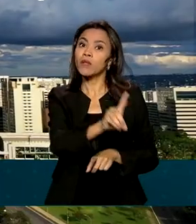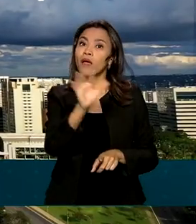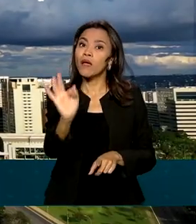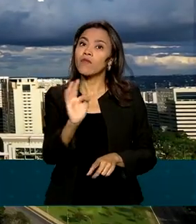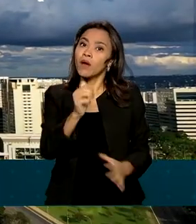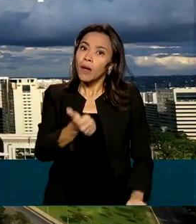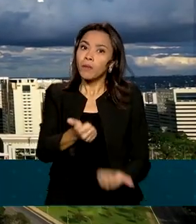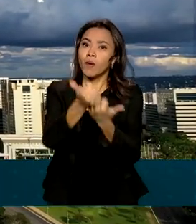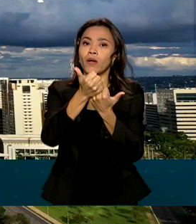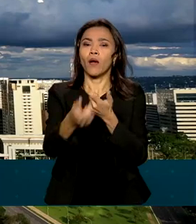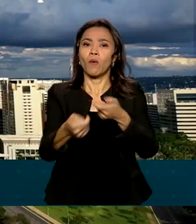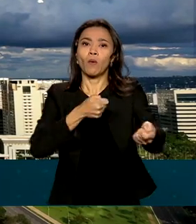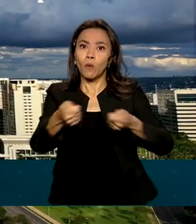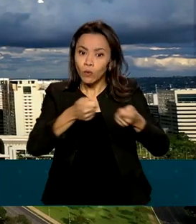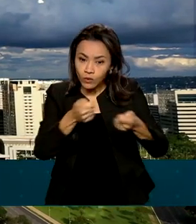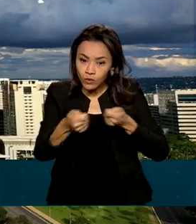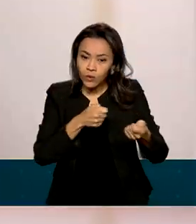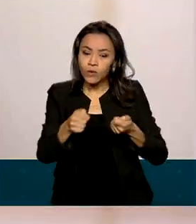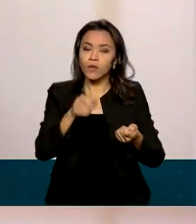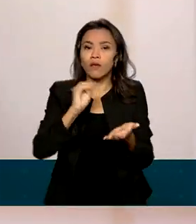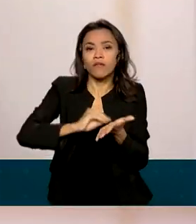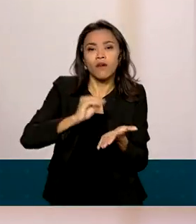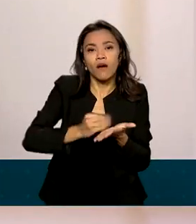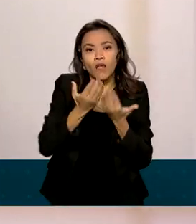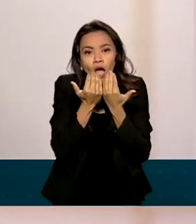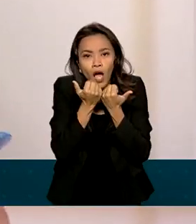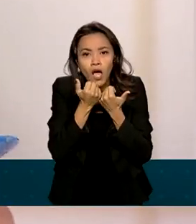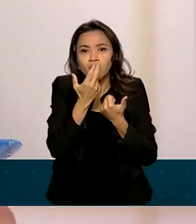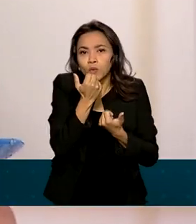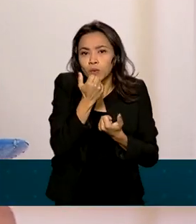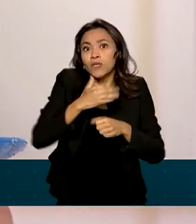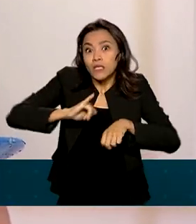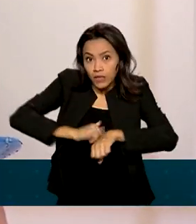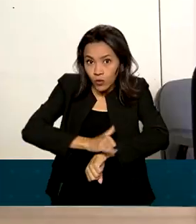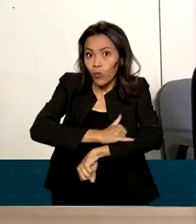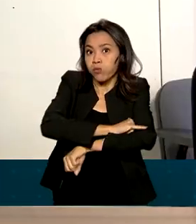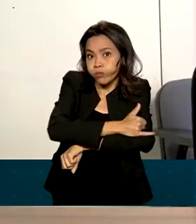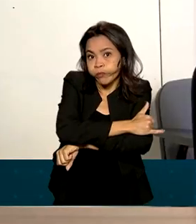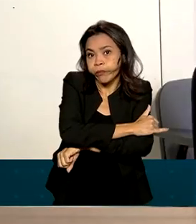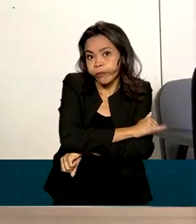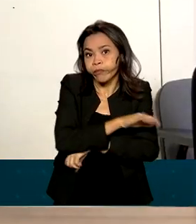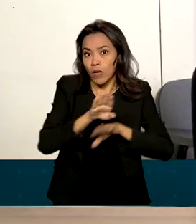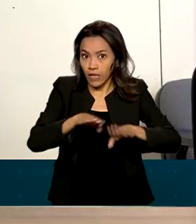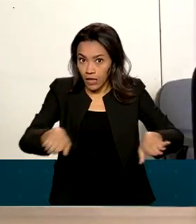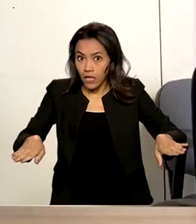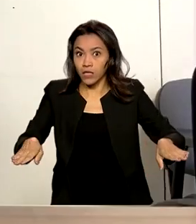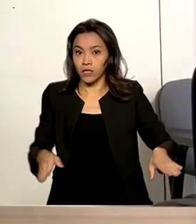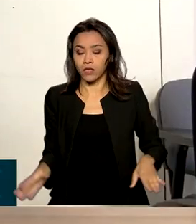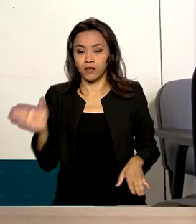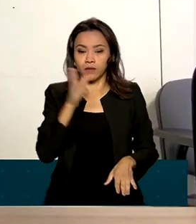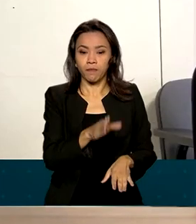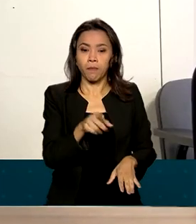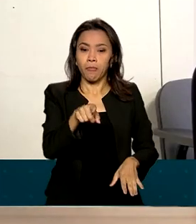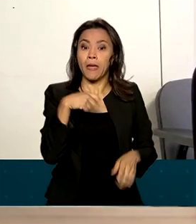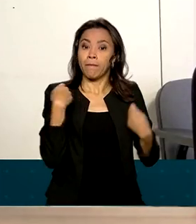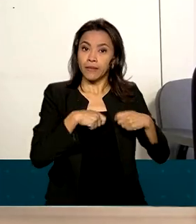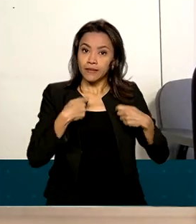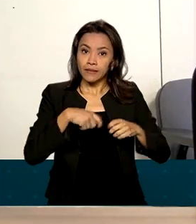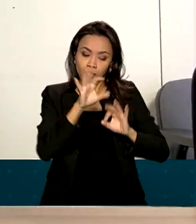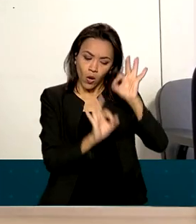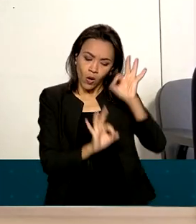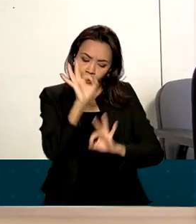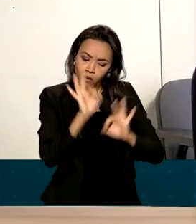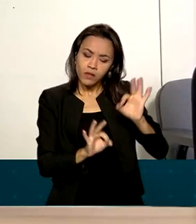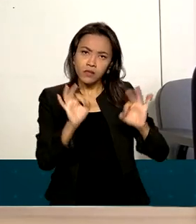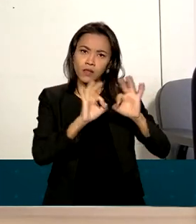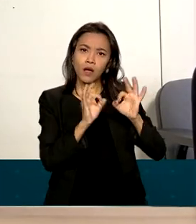reforçar o controle de casos de desnutrição e obesidade em crianças. É possível fazer um planejamento adequado de como que